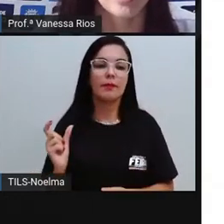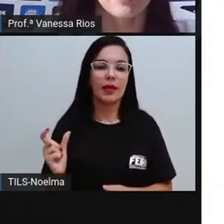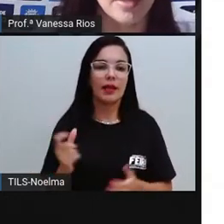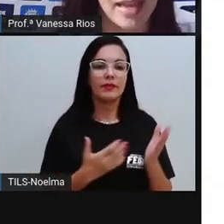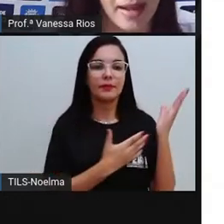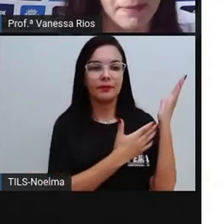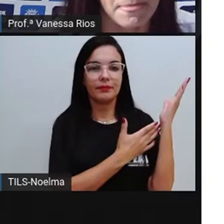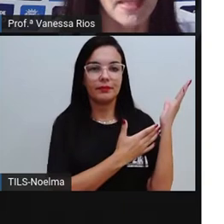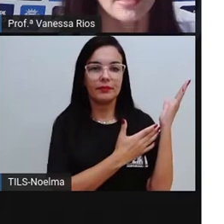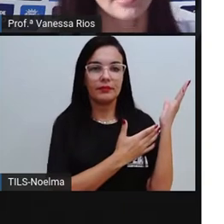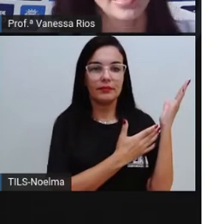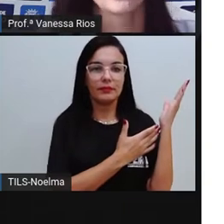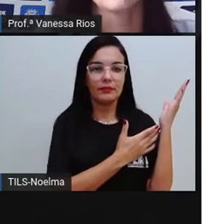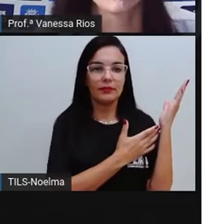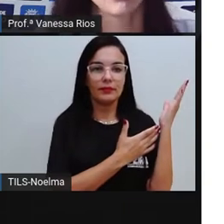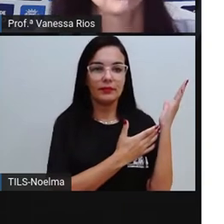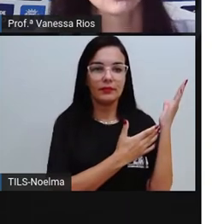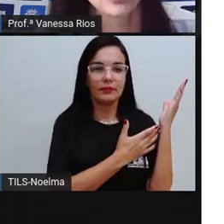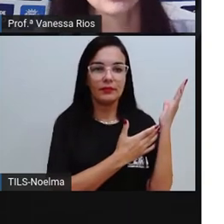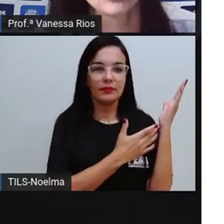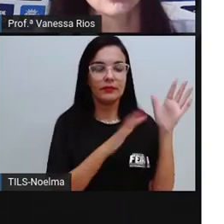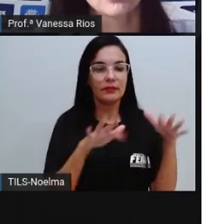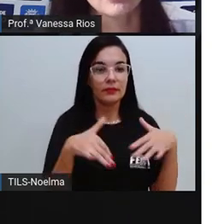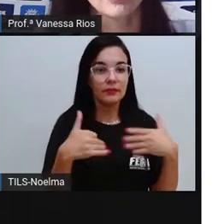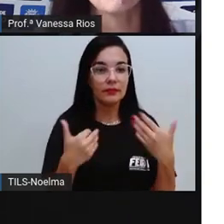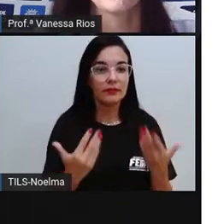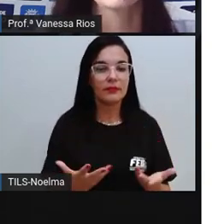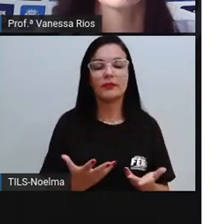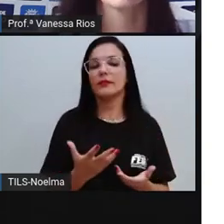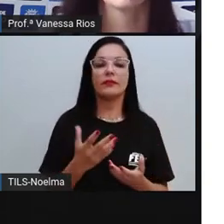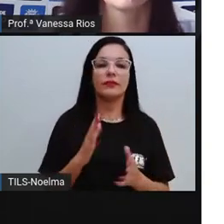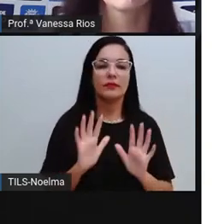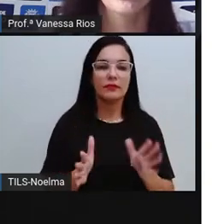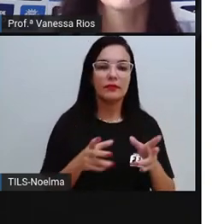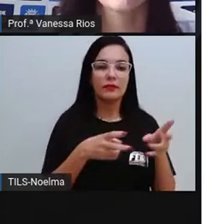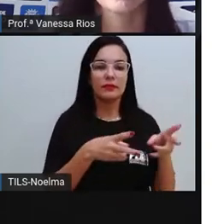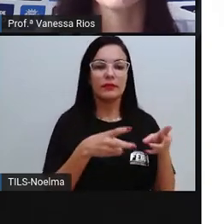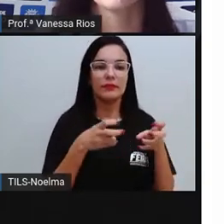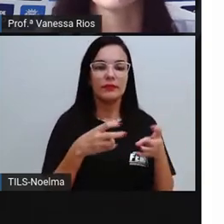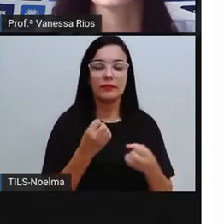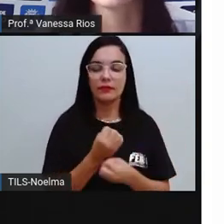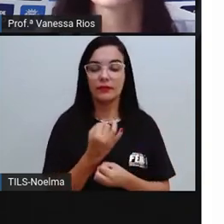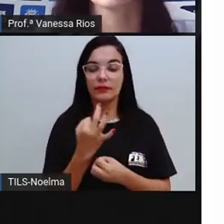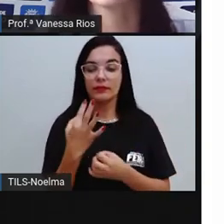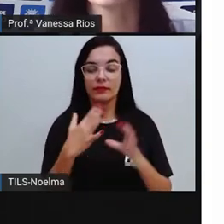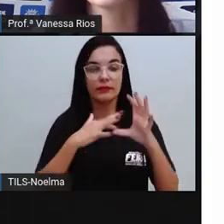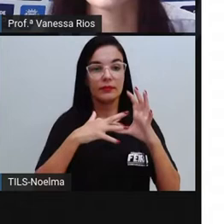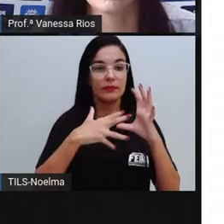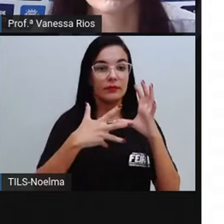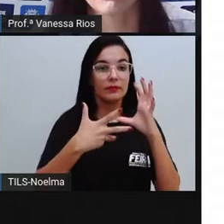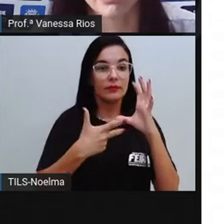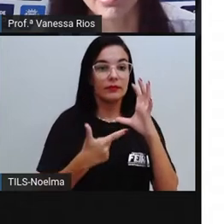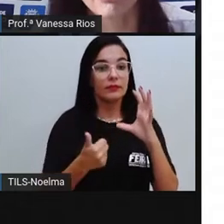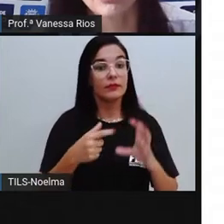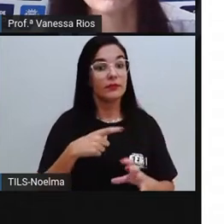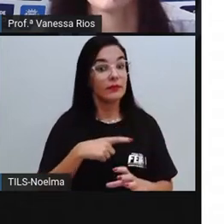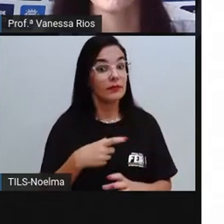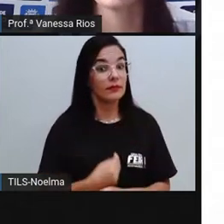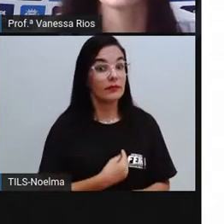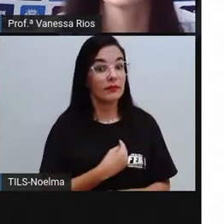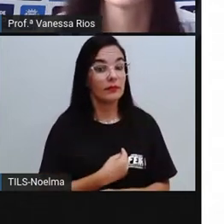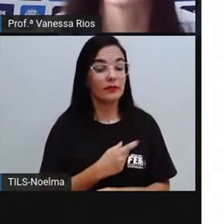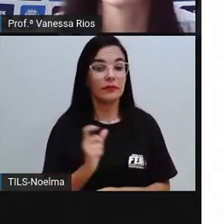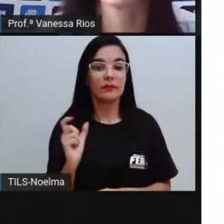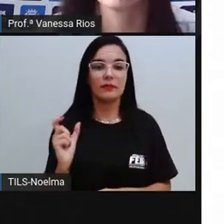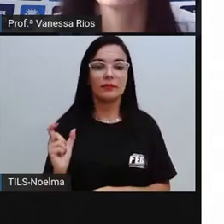sabiá. E aí, como a Pró já disse, perceber quais características existem nessa palavra e que